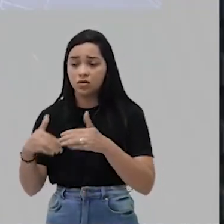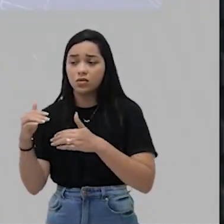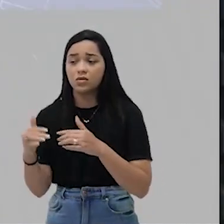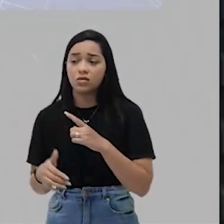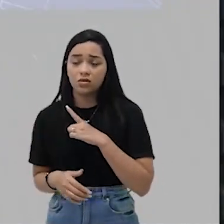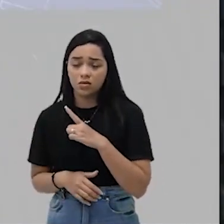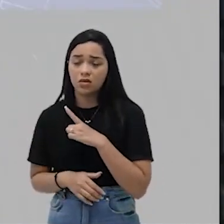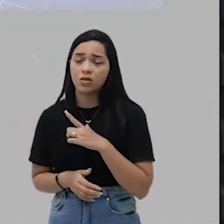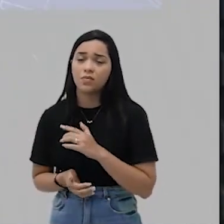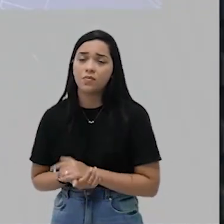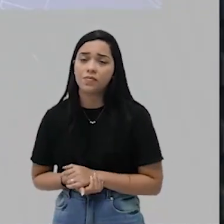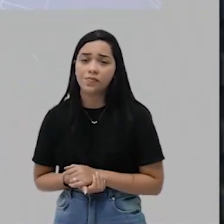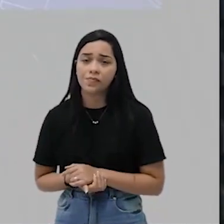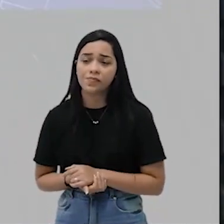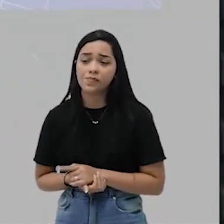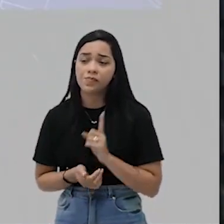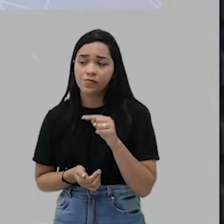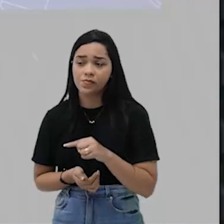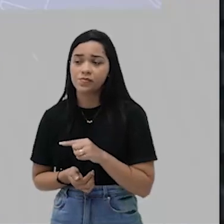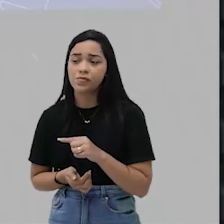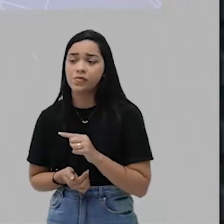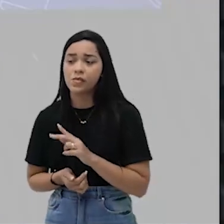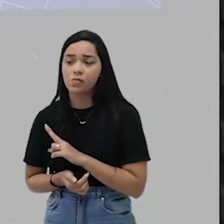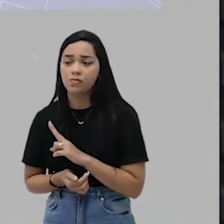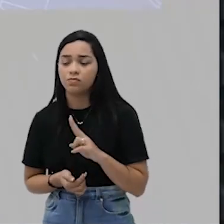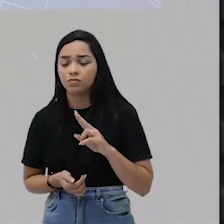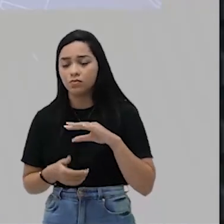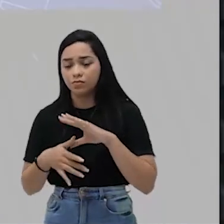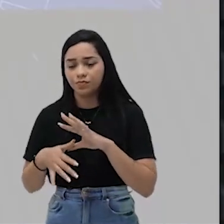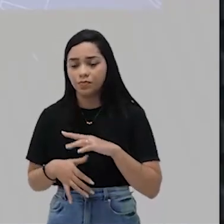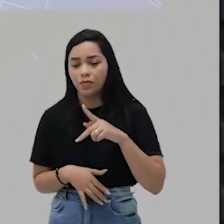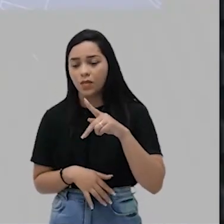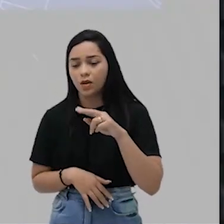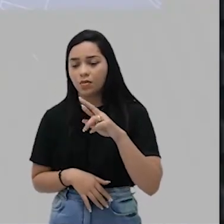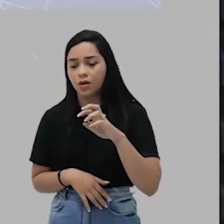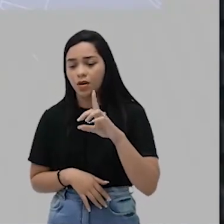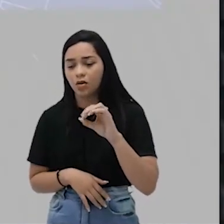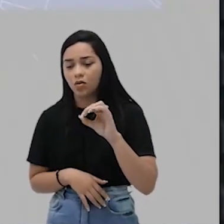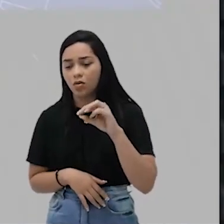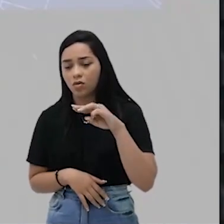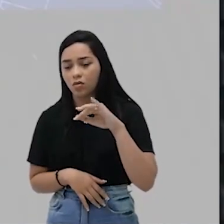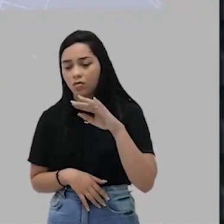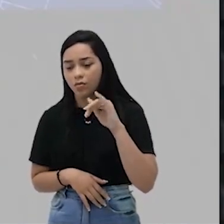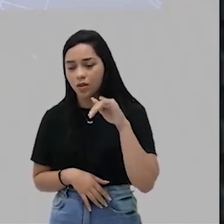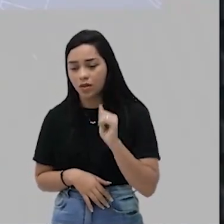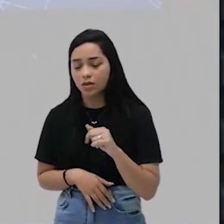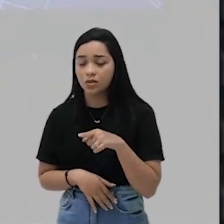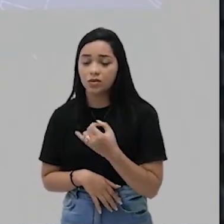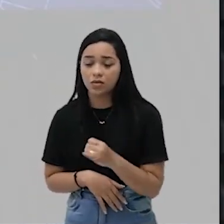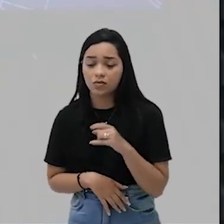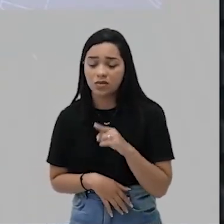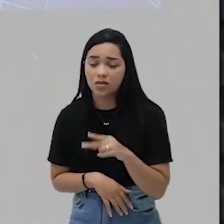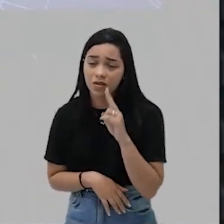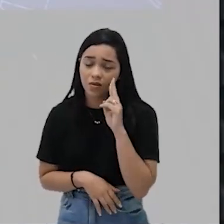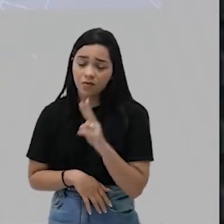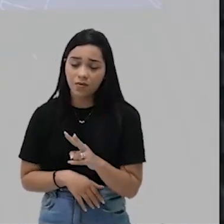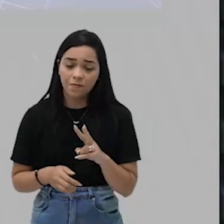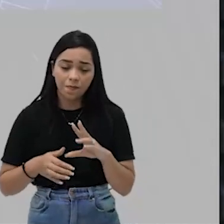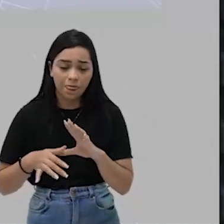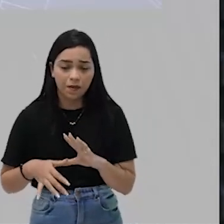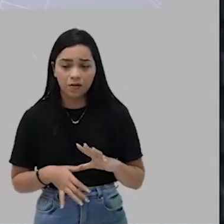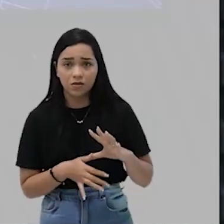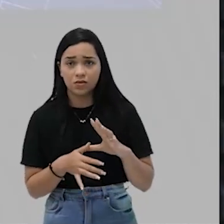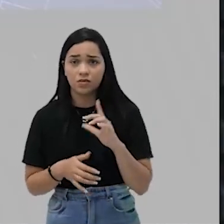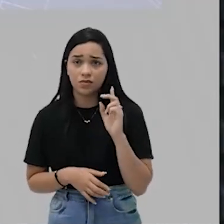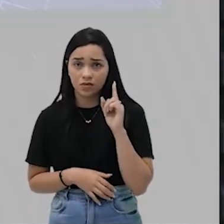civilizatórias. É o caso da chamada América pré-colombiana. Se você olha para a América